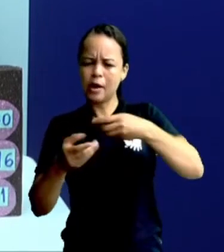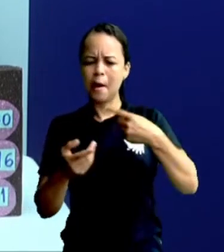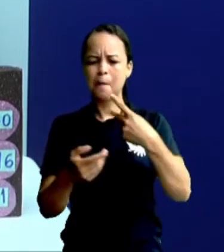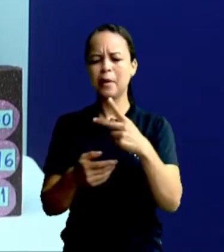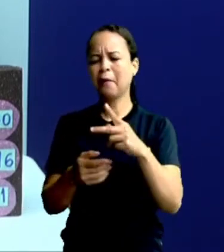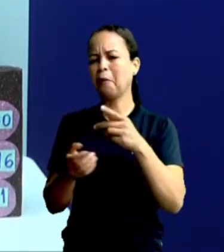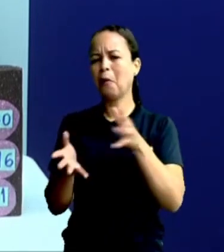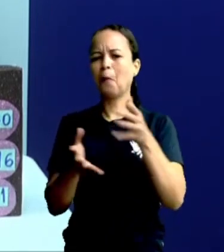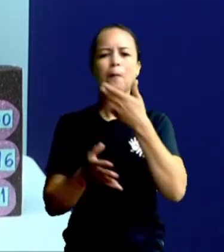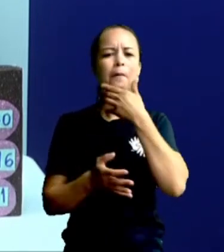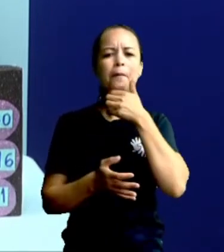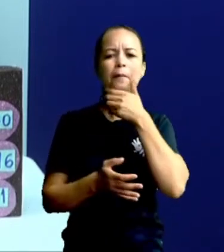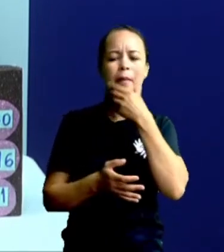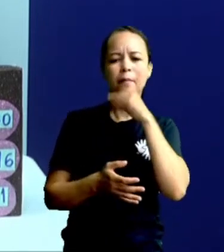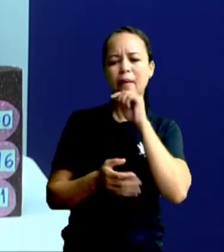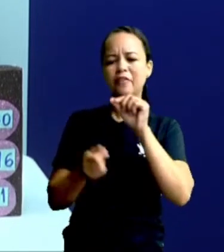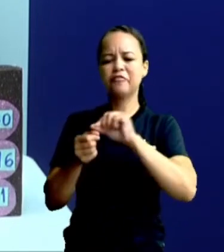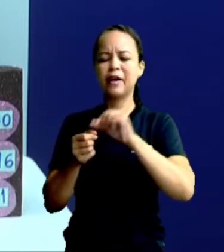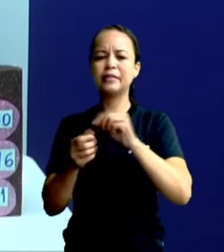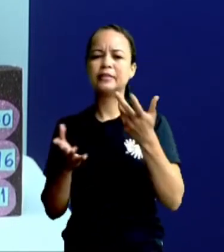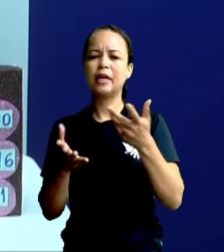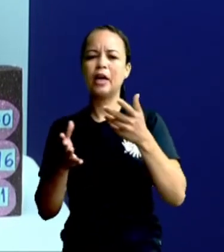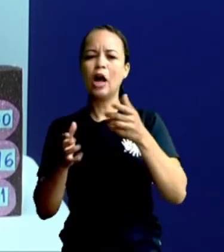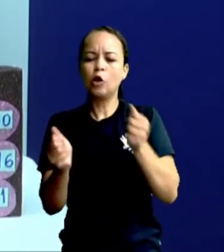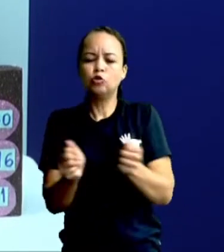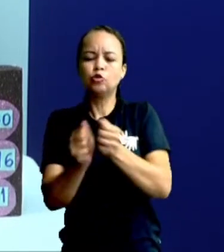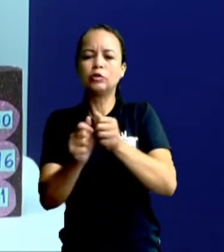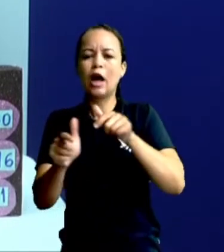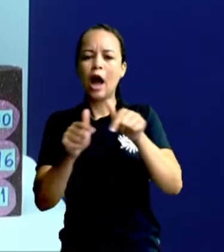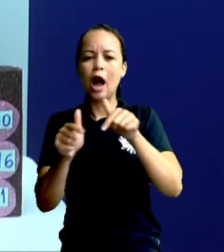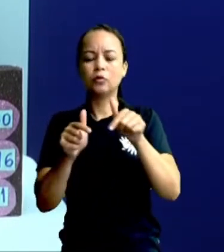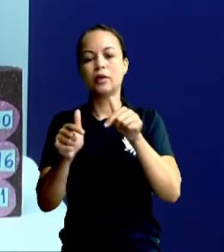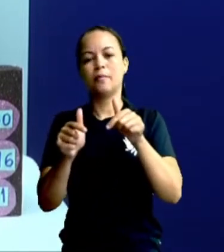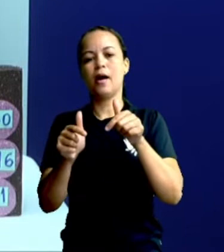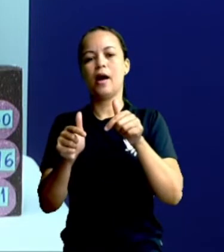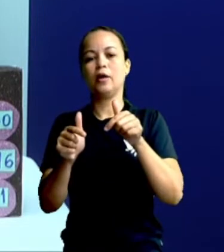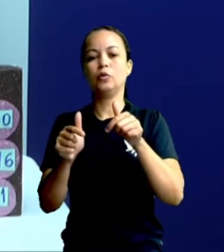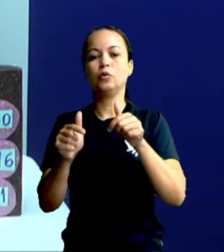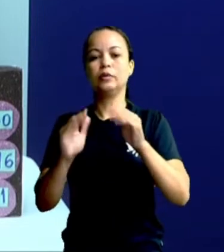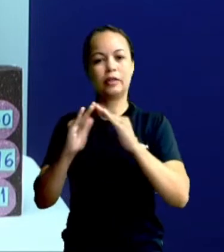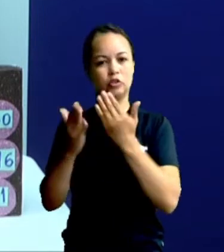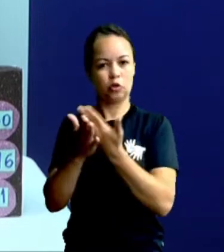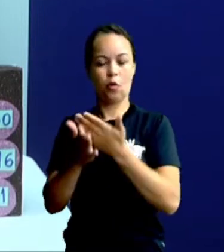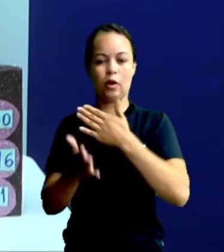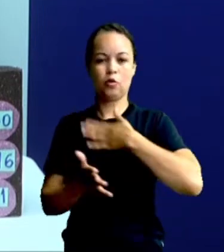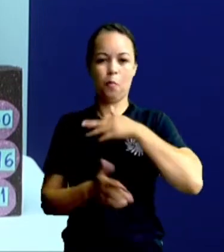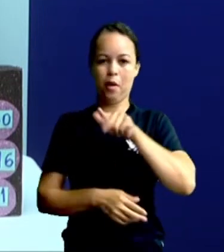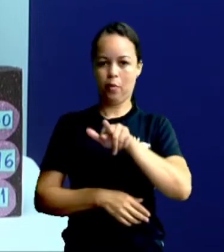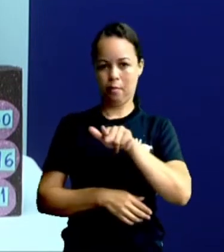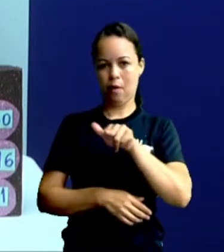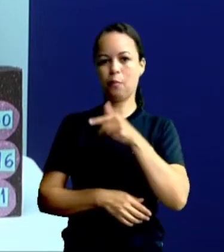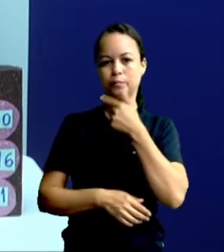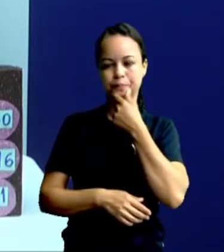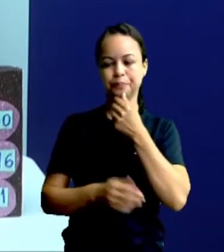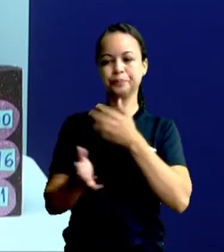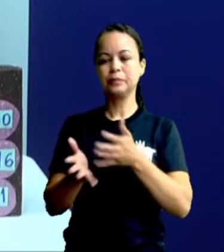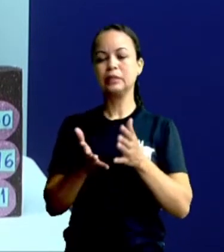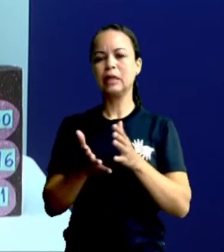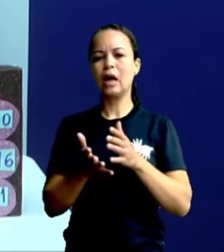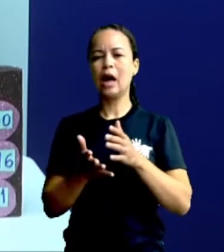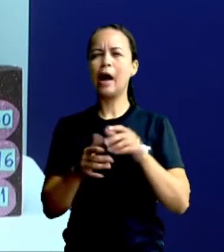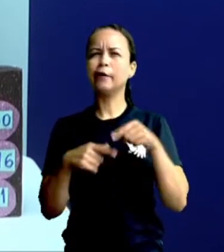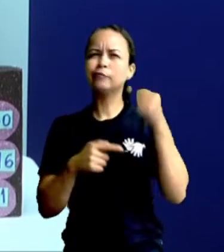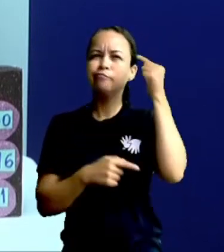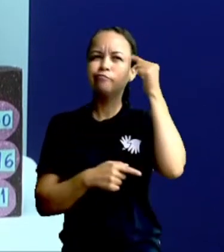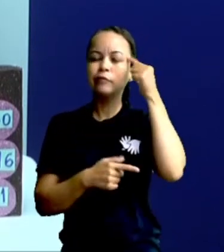ele fazer um trabalho da escola do meu irmão. Então, olha só a ideia. Eu tinha 10